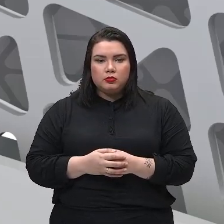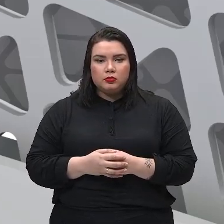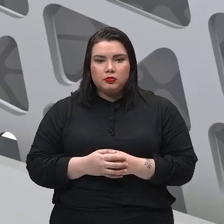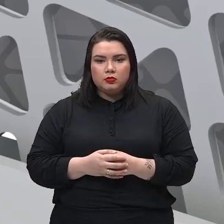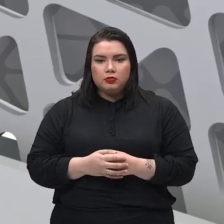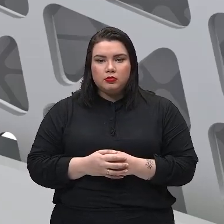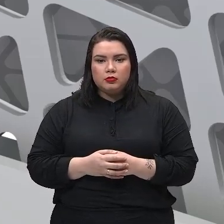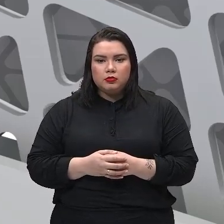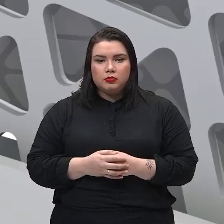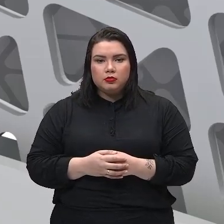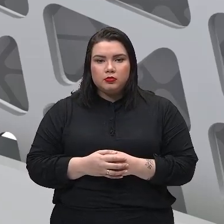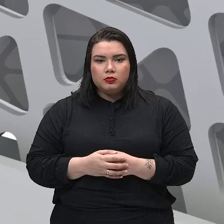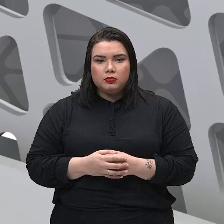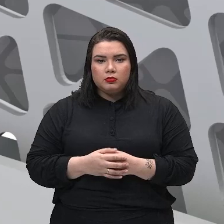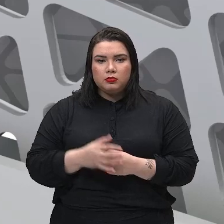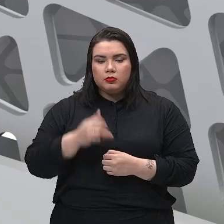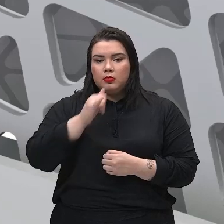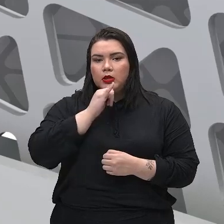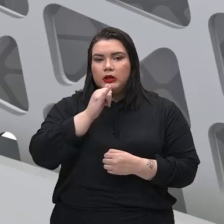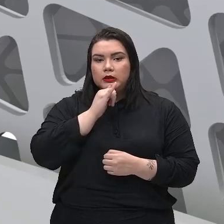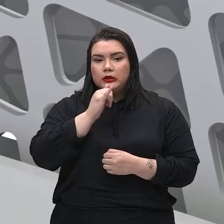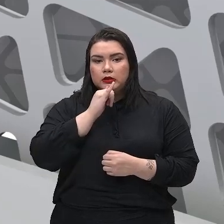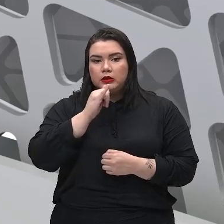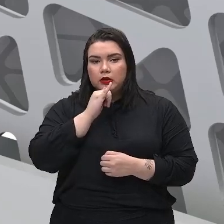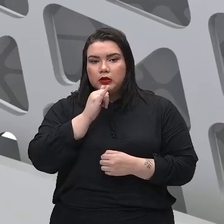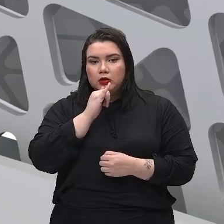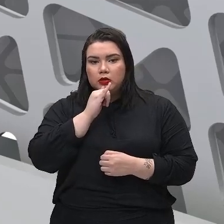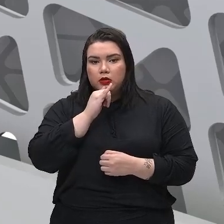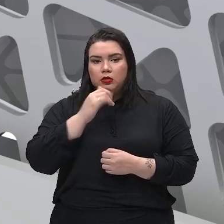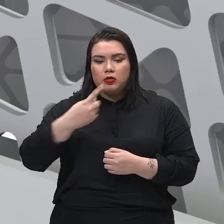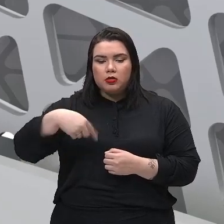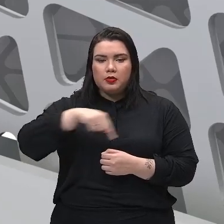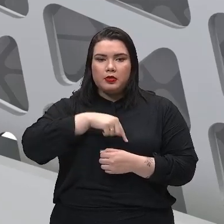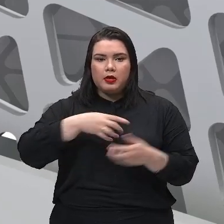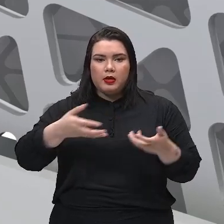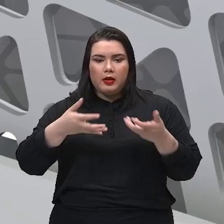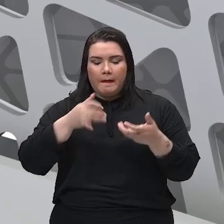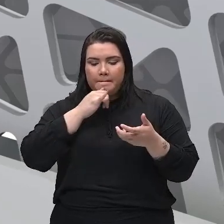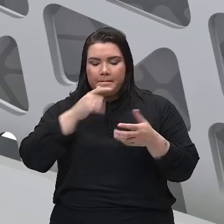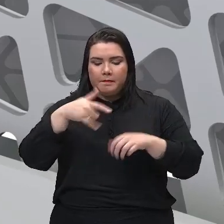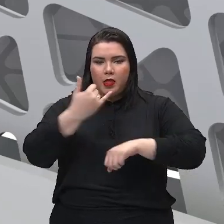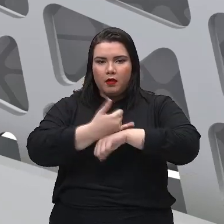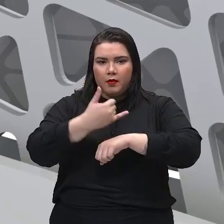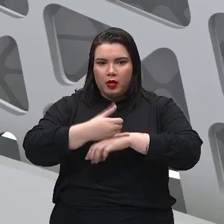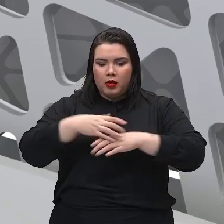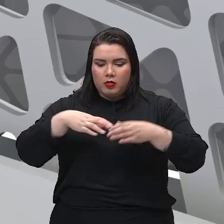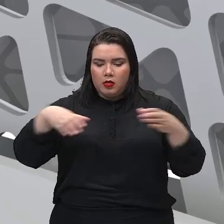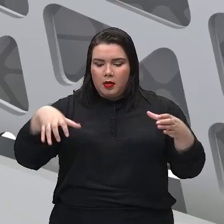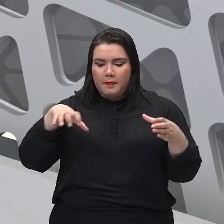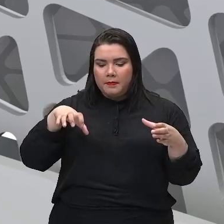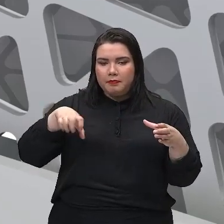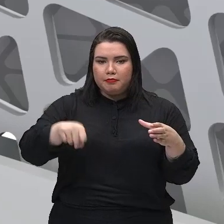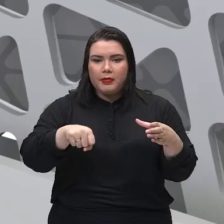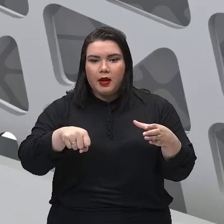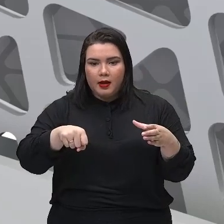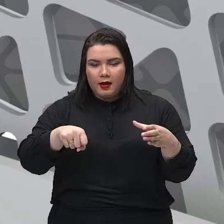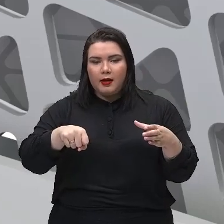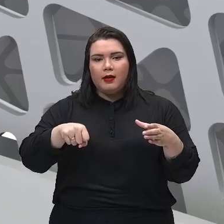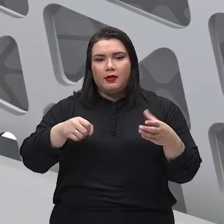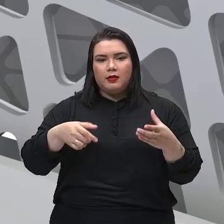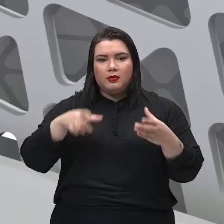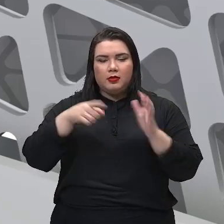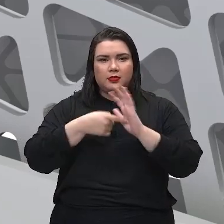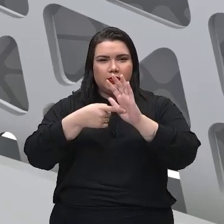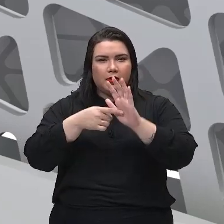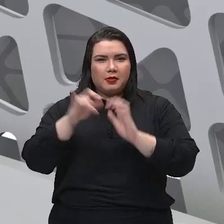alça, né? De uma panela, como ainda há pouco eu representei e desenhei